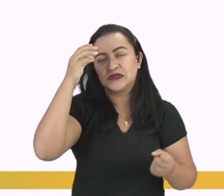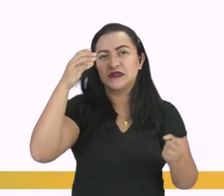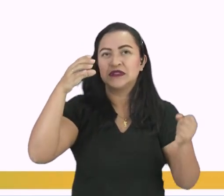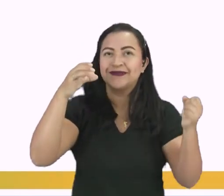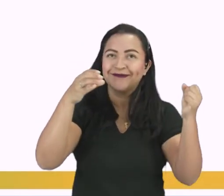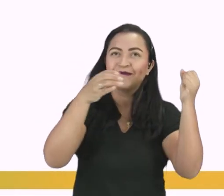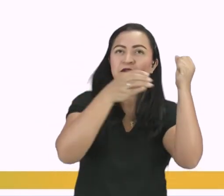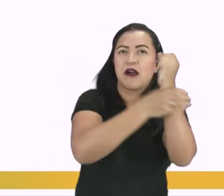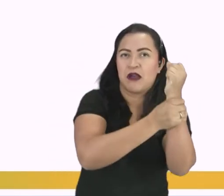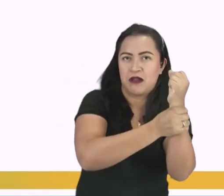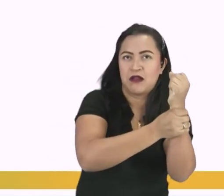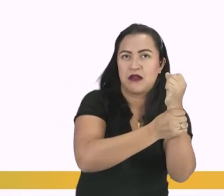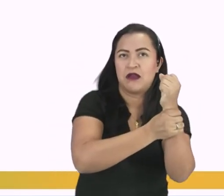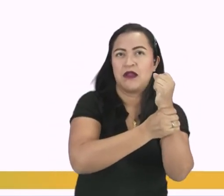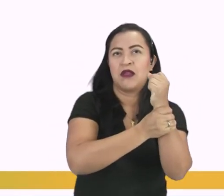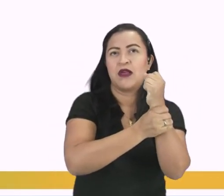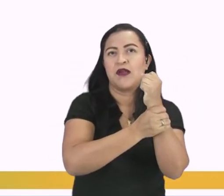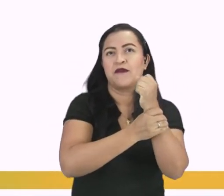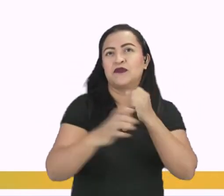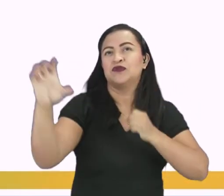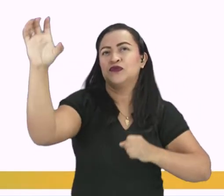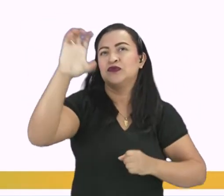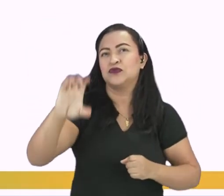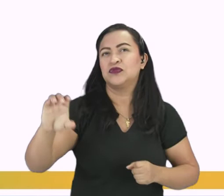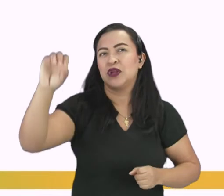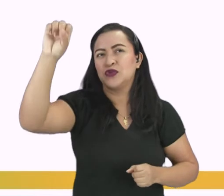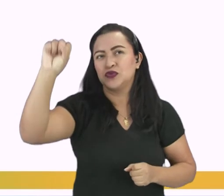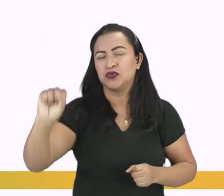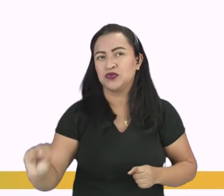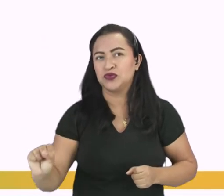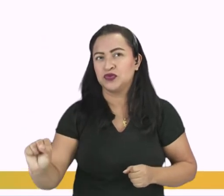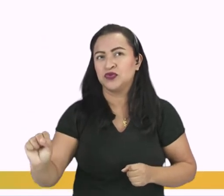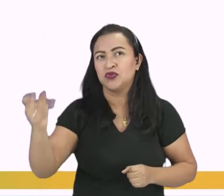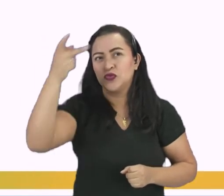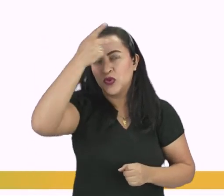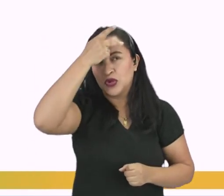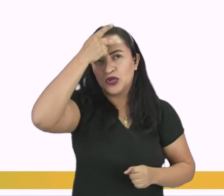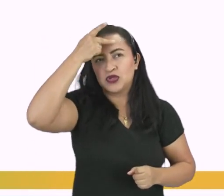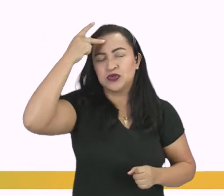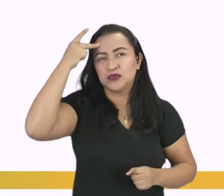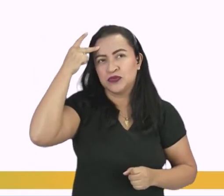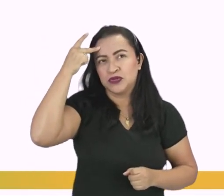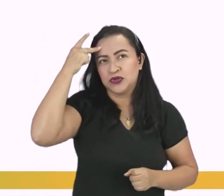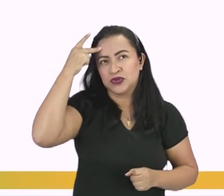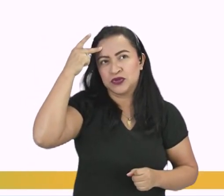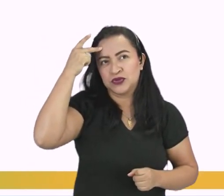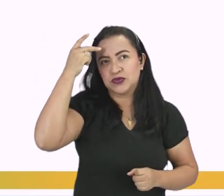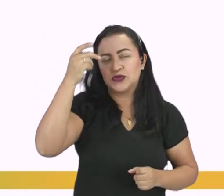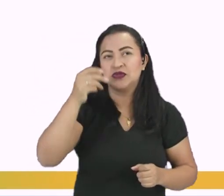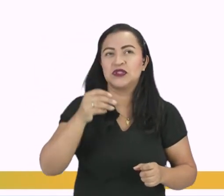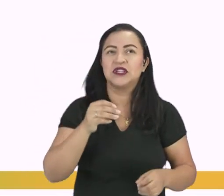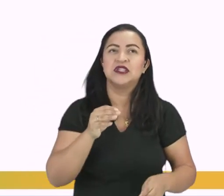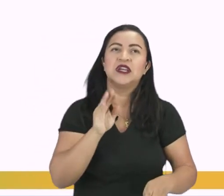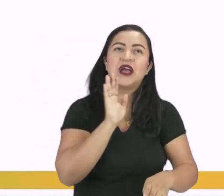Estados do Sul aos abolicionistas do Norte. Letra D,